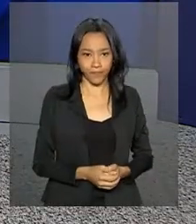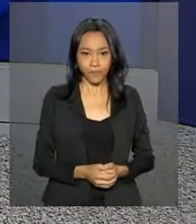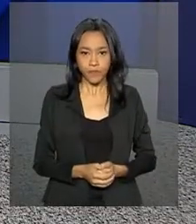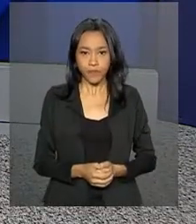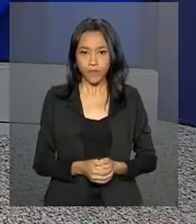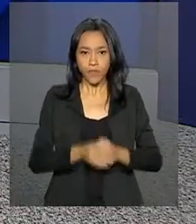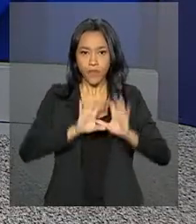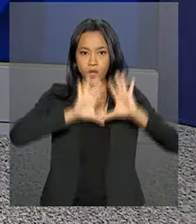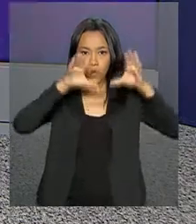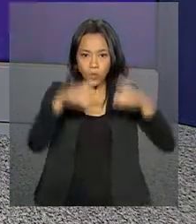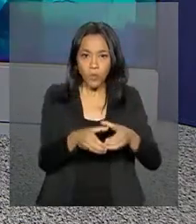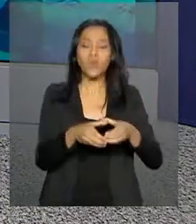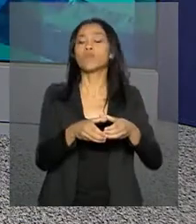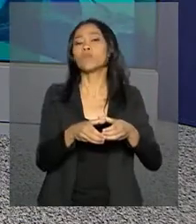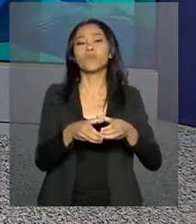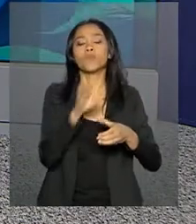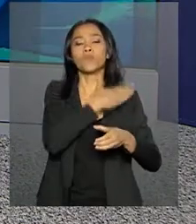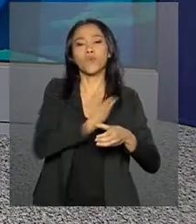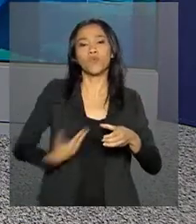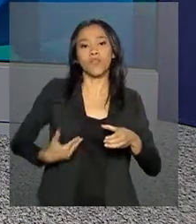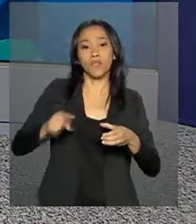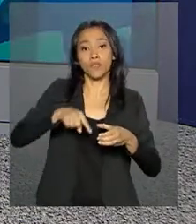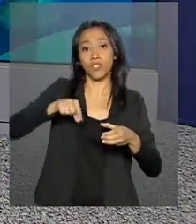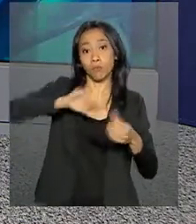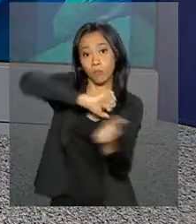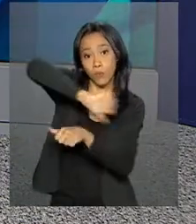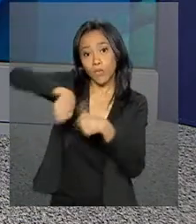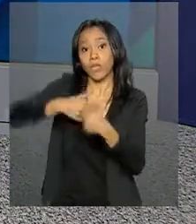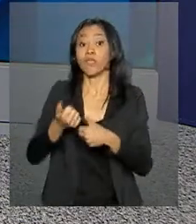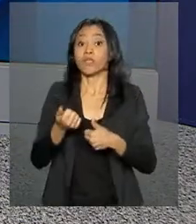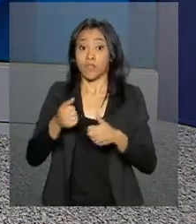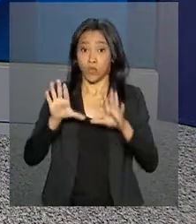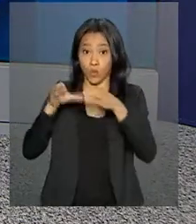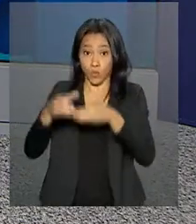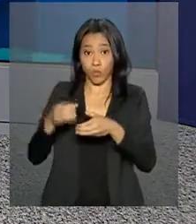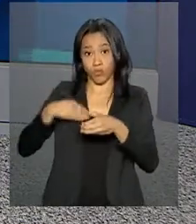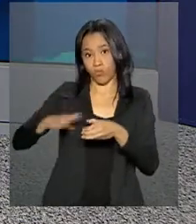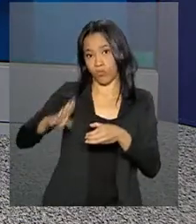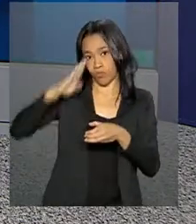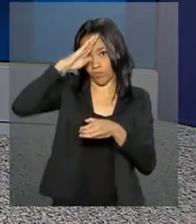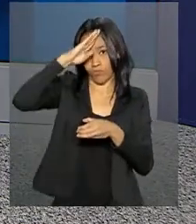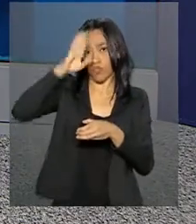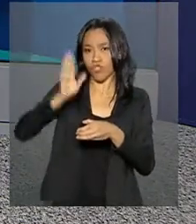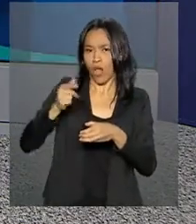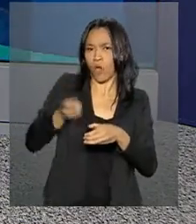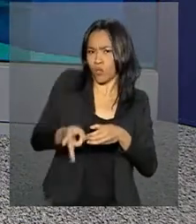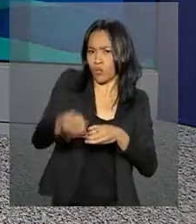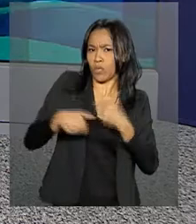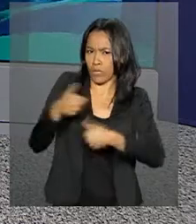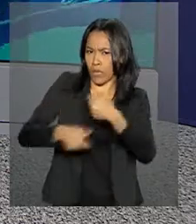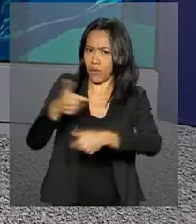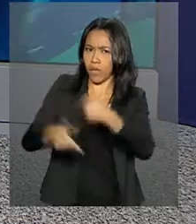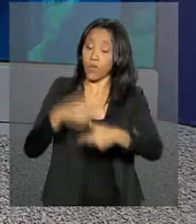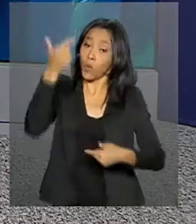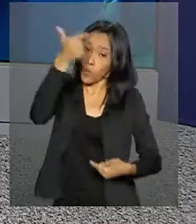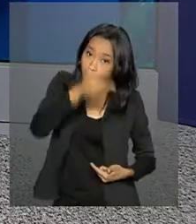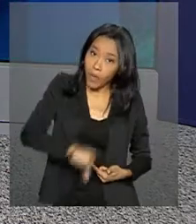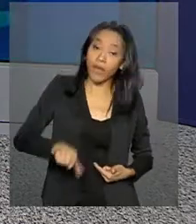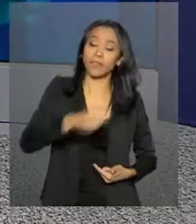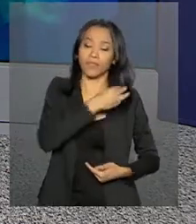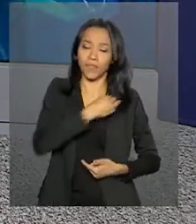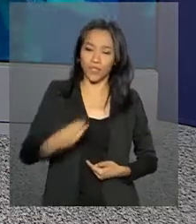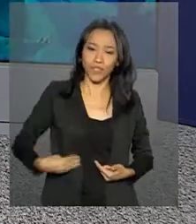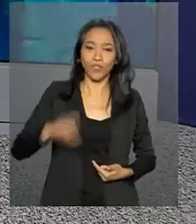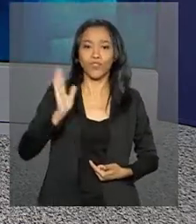A equipe do governo de transição do presidente eleito, Jair Bolsonaro, continua os trabalhos. Hoje, mais um ministro do novo governo